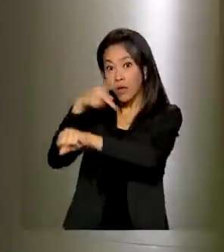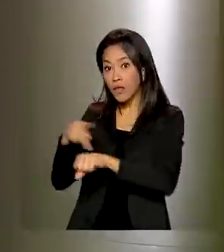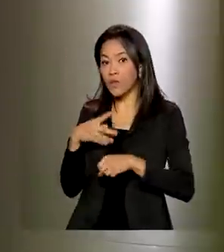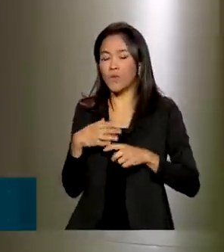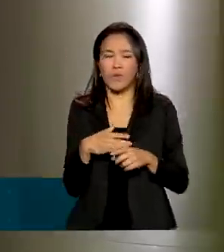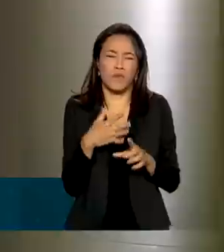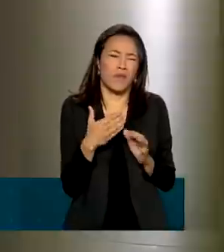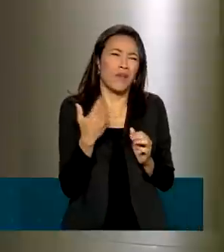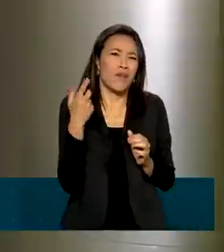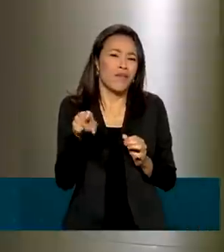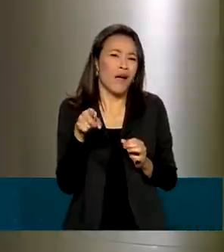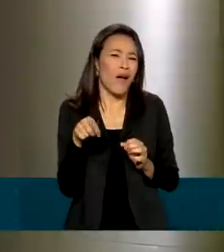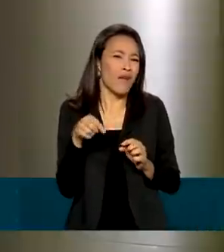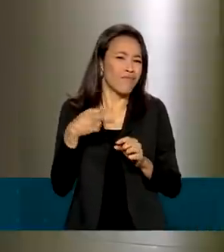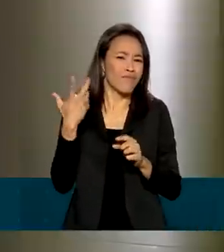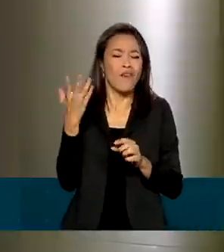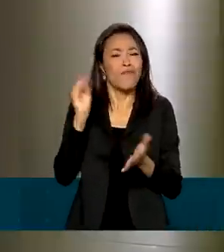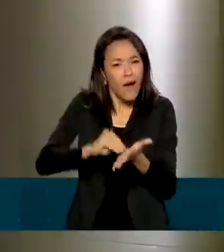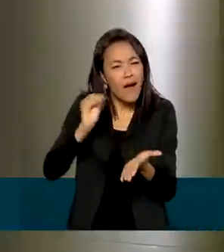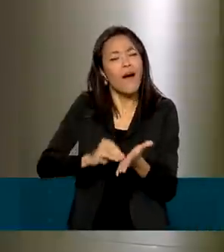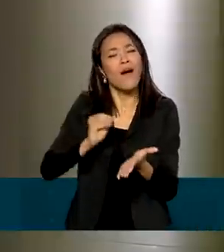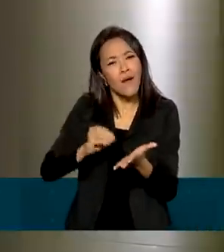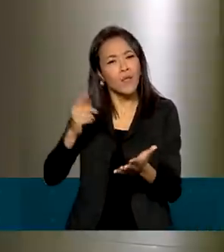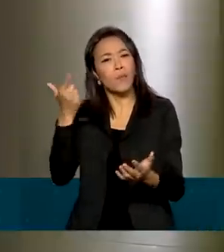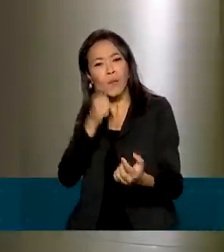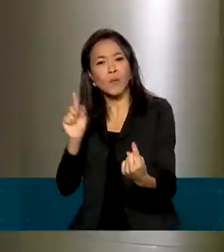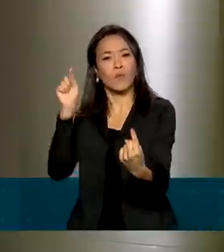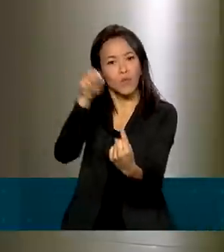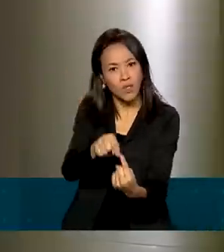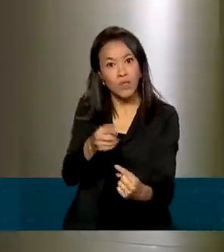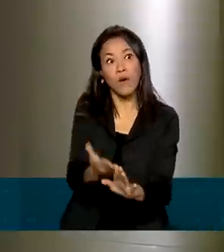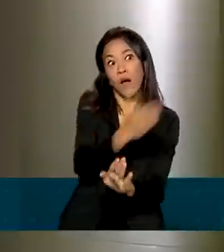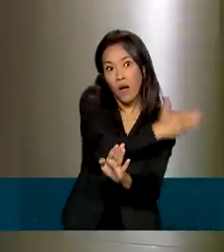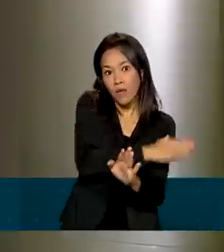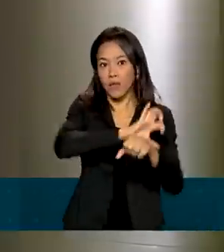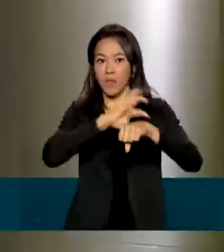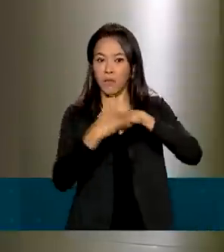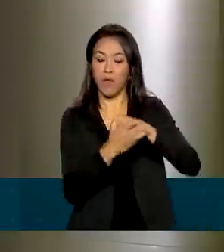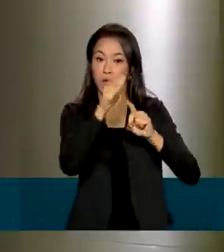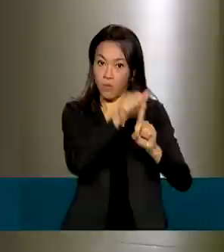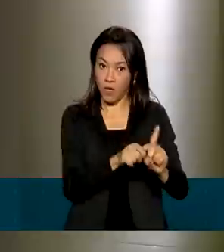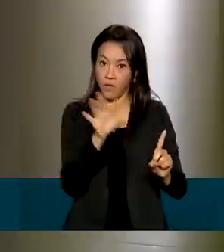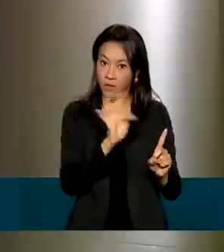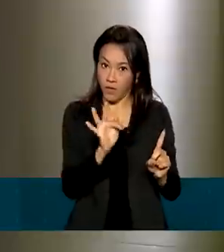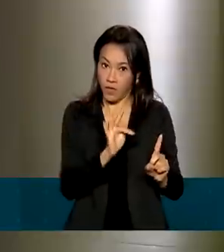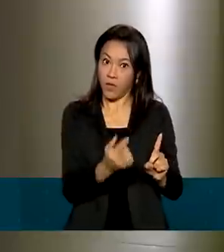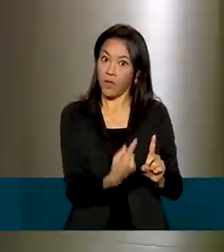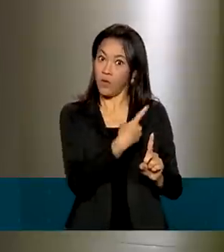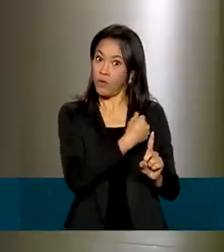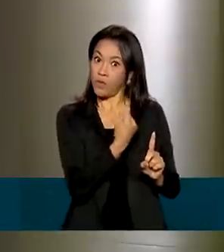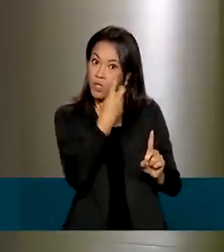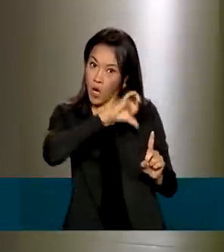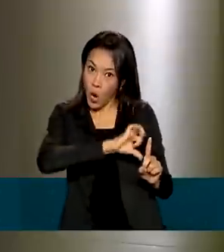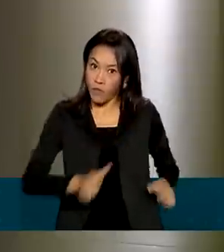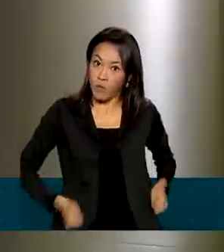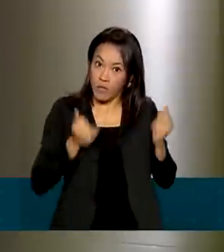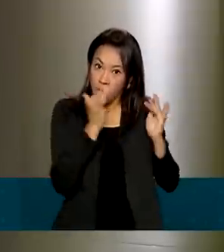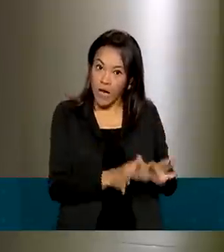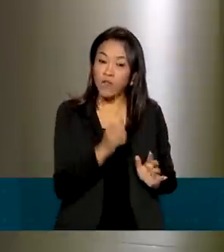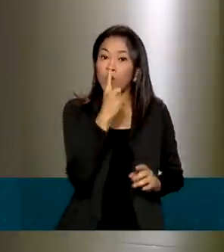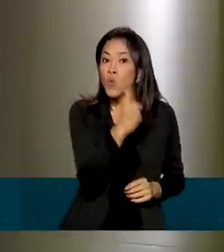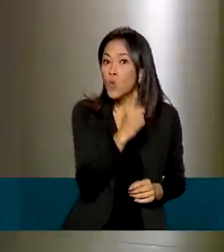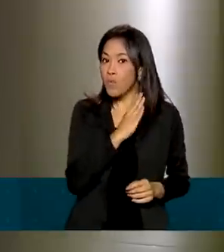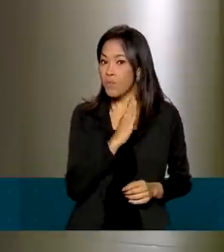da média atingida antes da pandemia. Em fevereiro de 2019, por exemplo, o gasto do brasileiro no exterior foi de 1